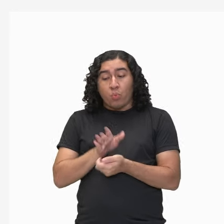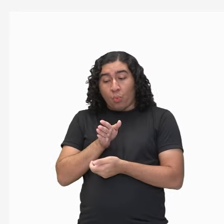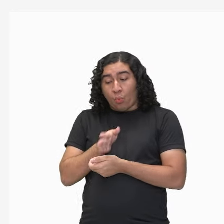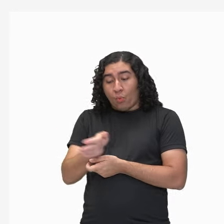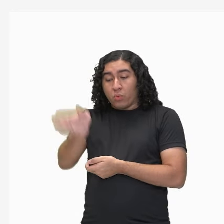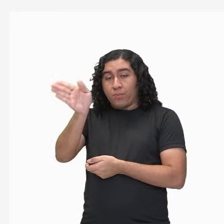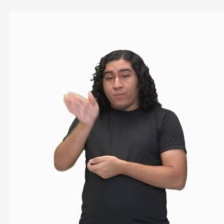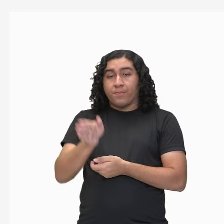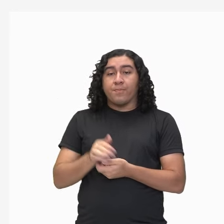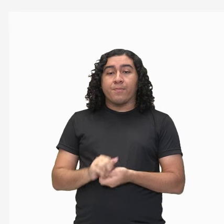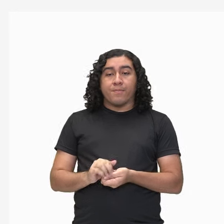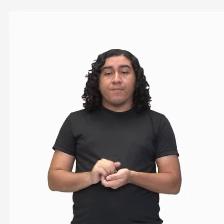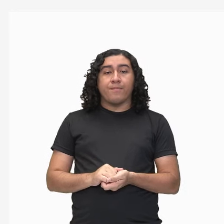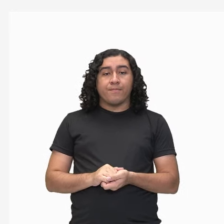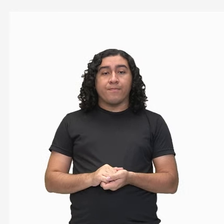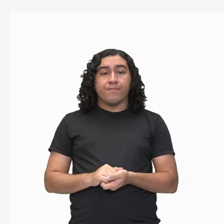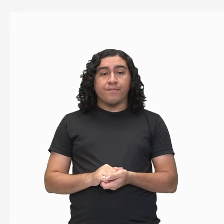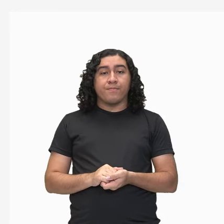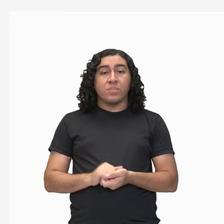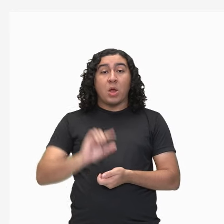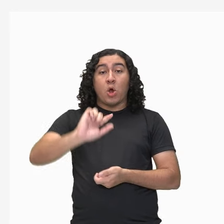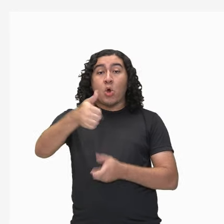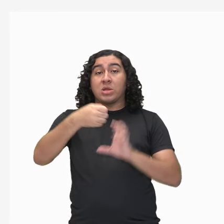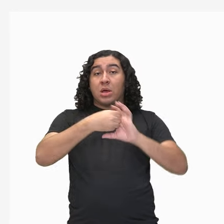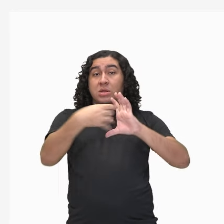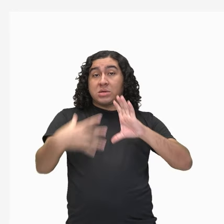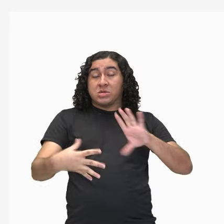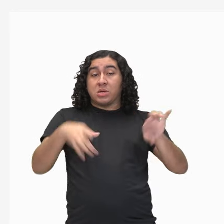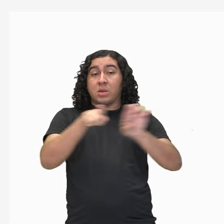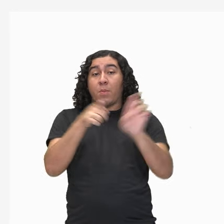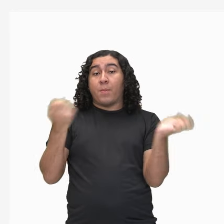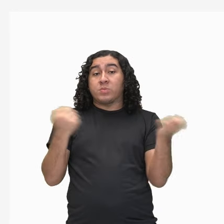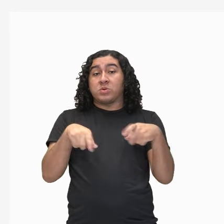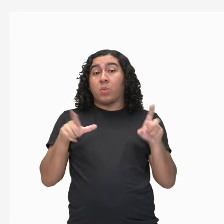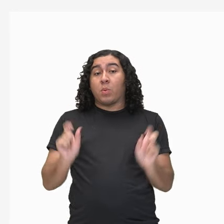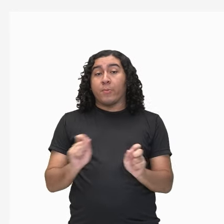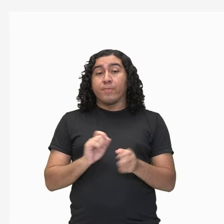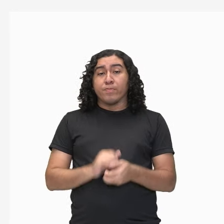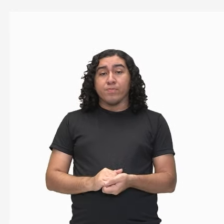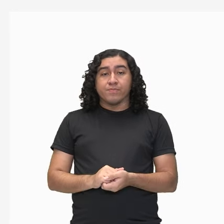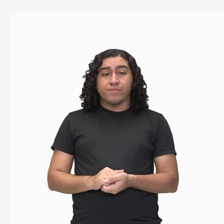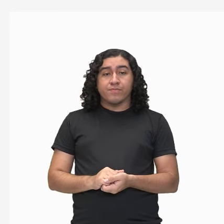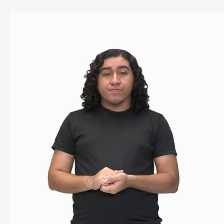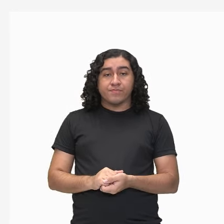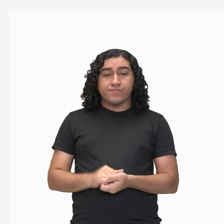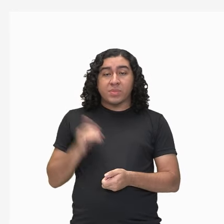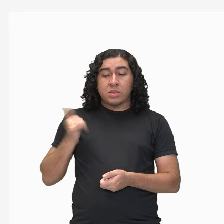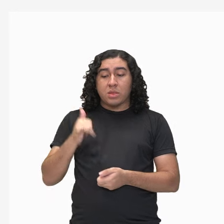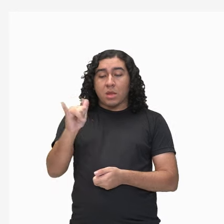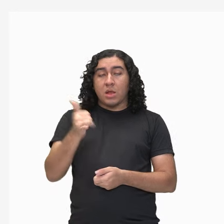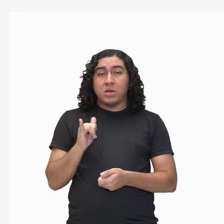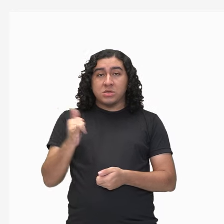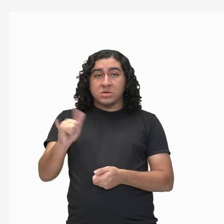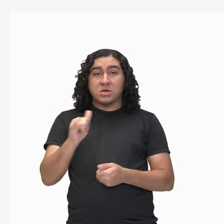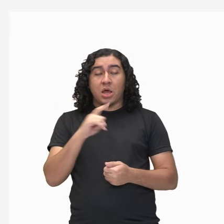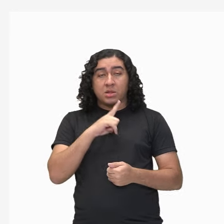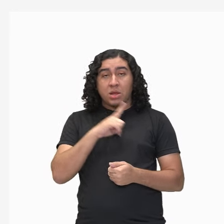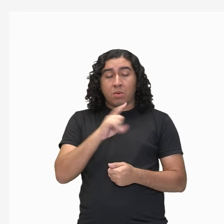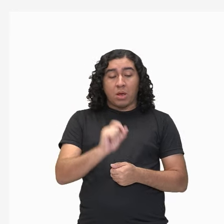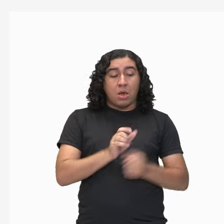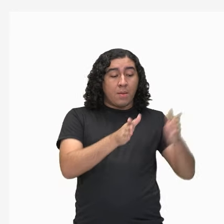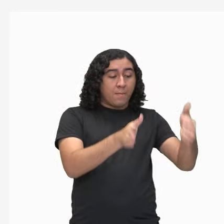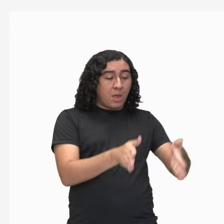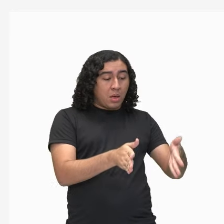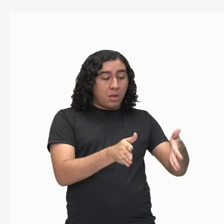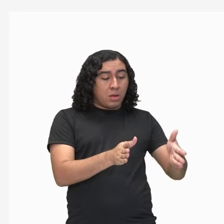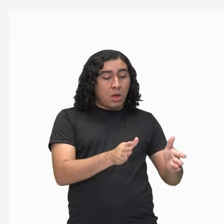direção. Uma outra característica também é que a energia ela vai diminuindo ao longo de cada cadeia